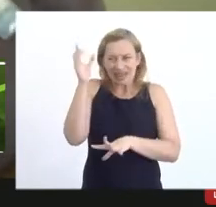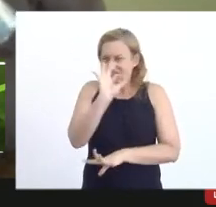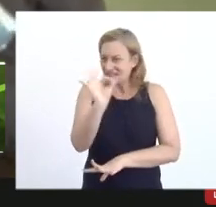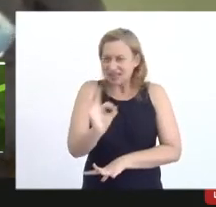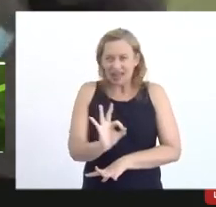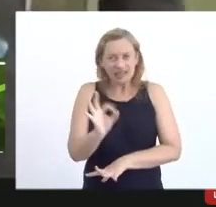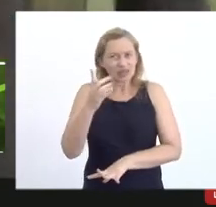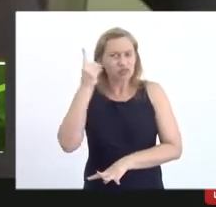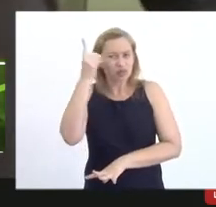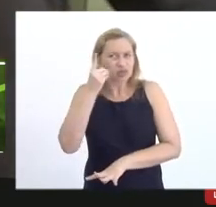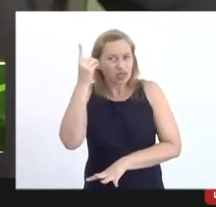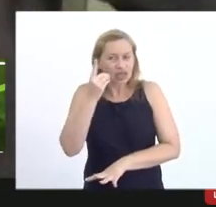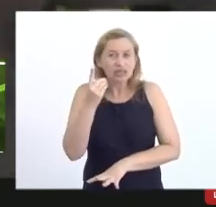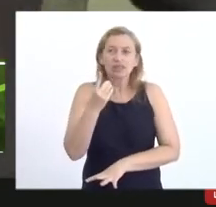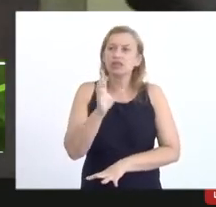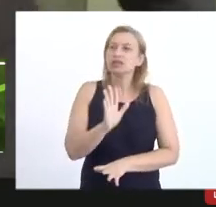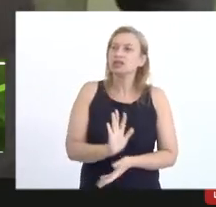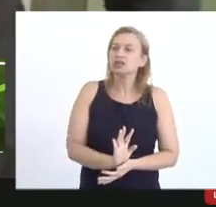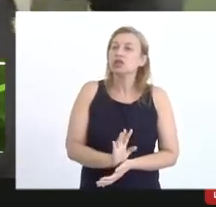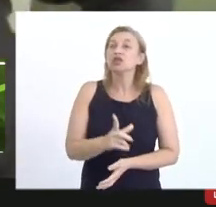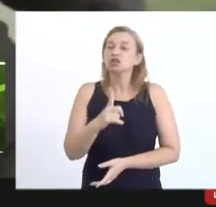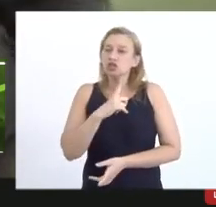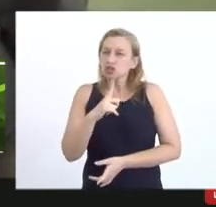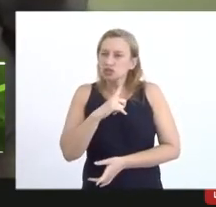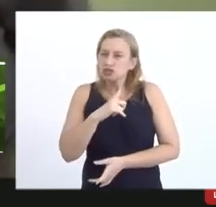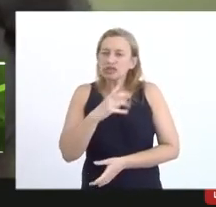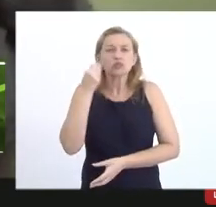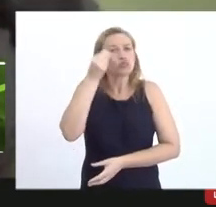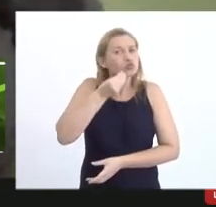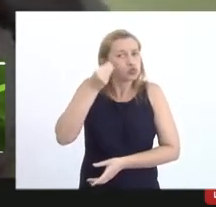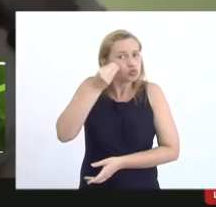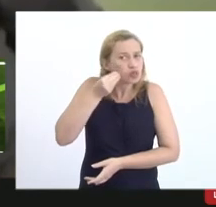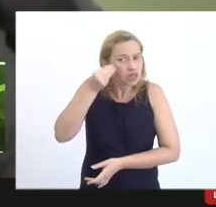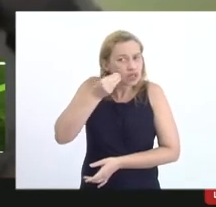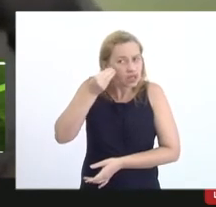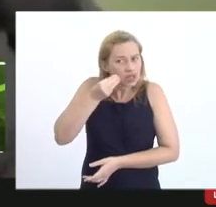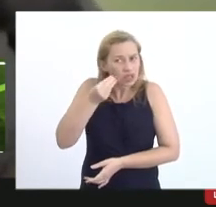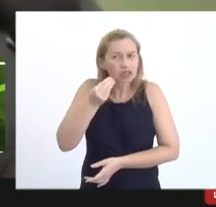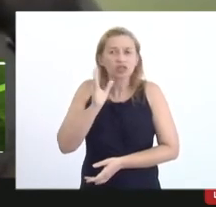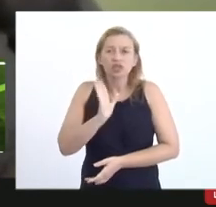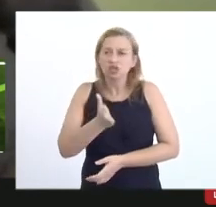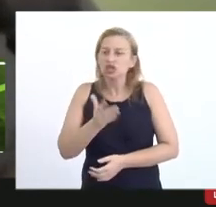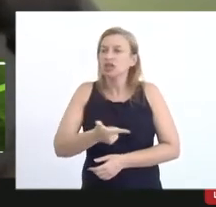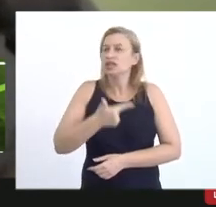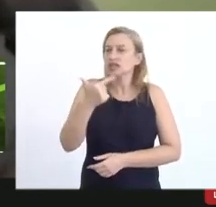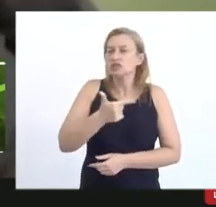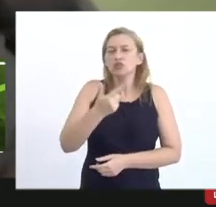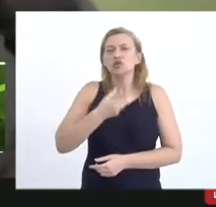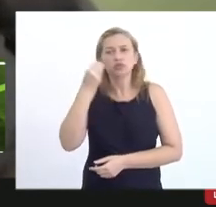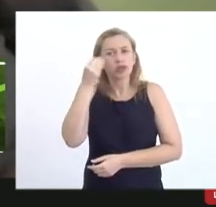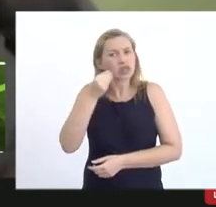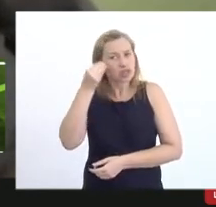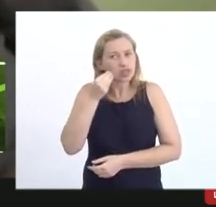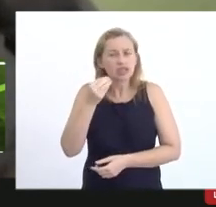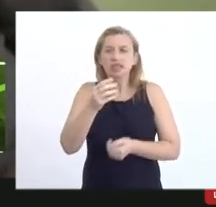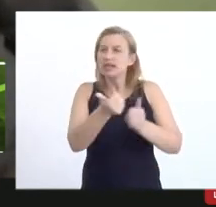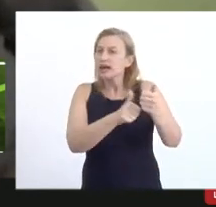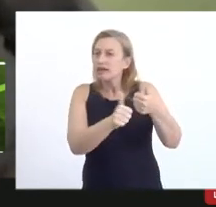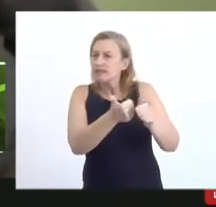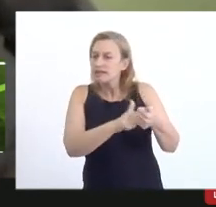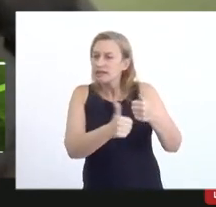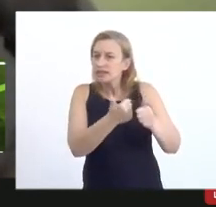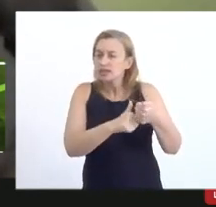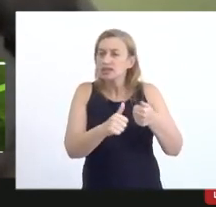inclusive nós tivemos uma experiência estamos já na segunda experiência dessa análise